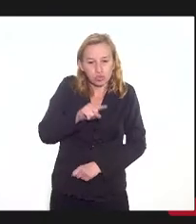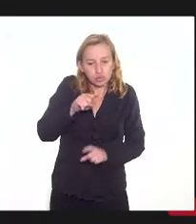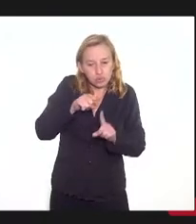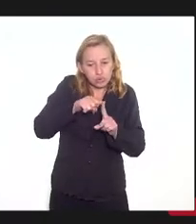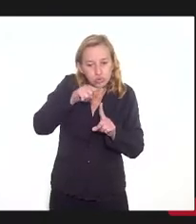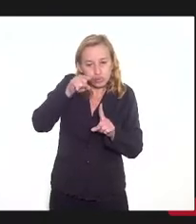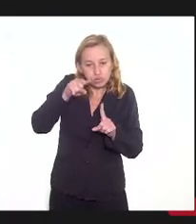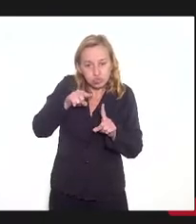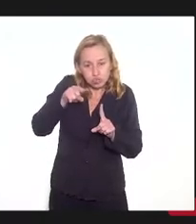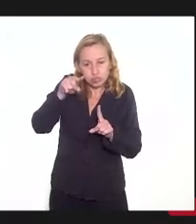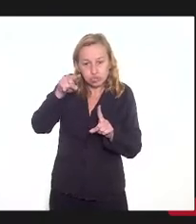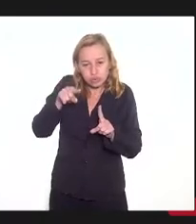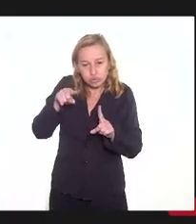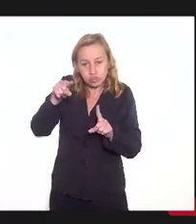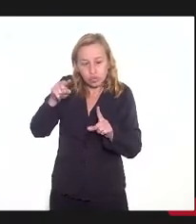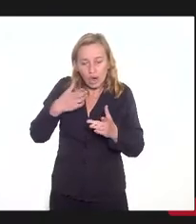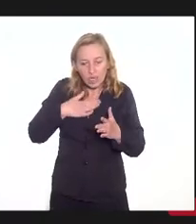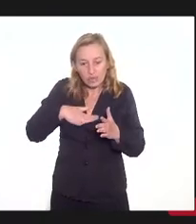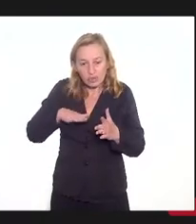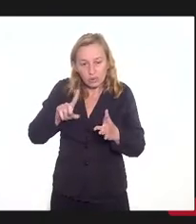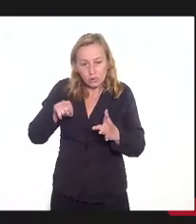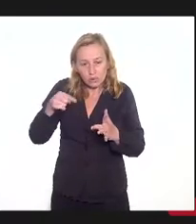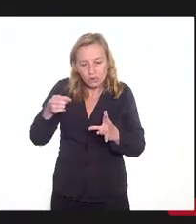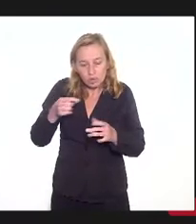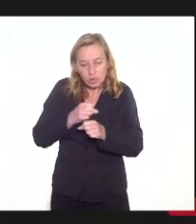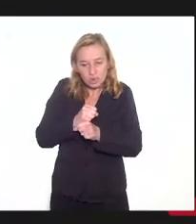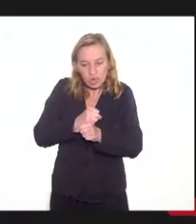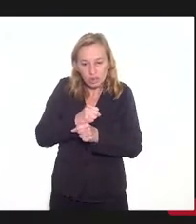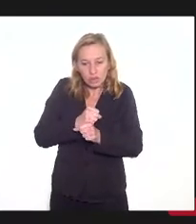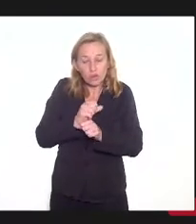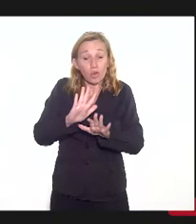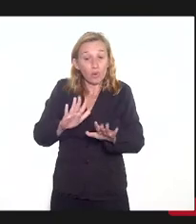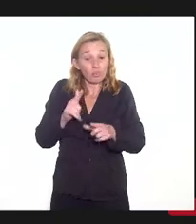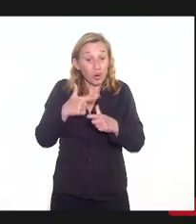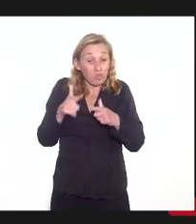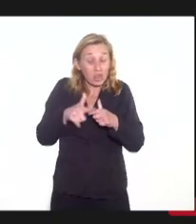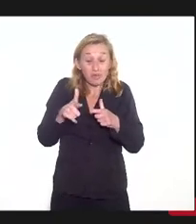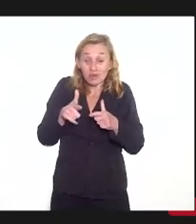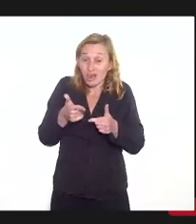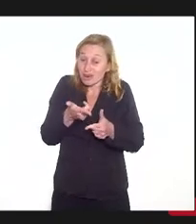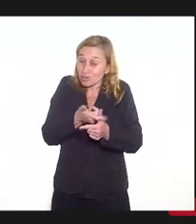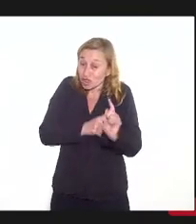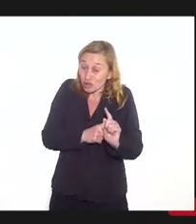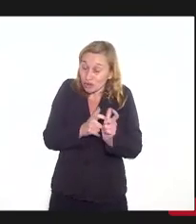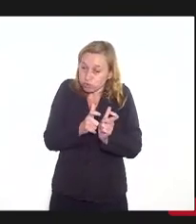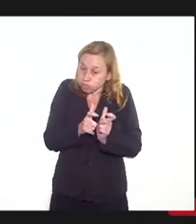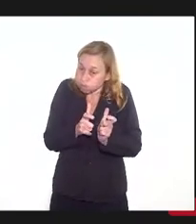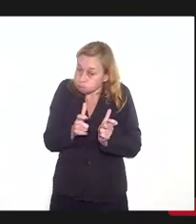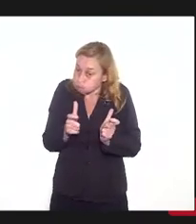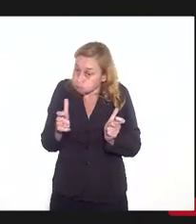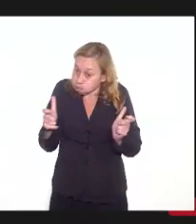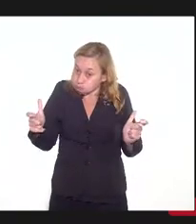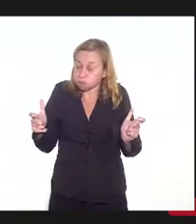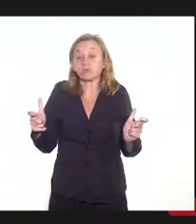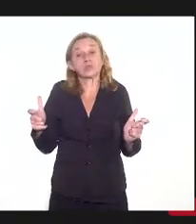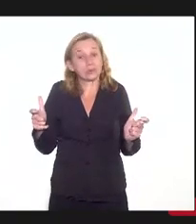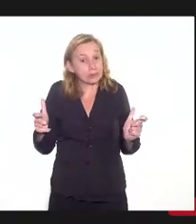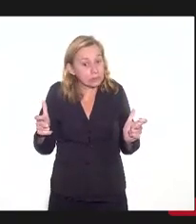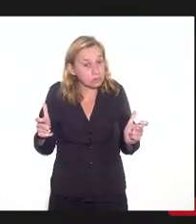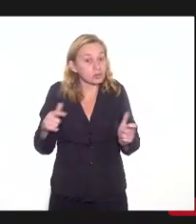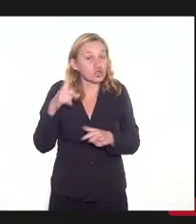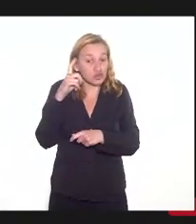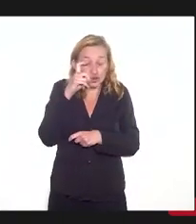e alivia nos próximos anos. O problema é que a dívida é muito alta. Ao longo do tempo, gente acaba tendo uma